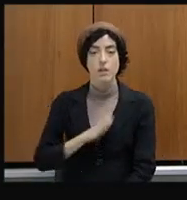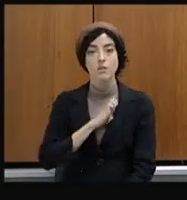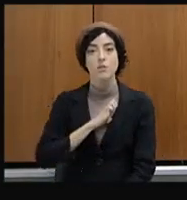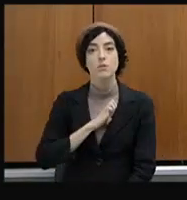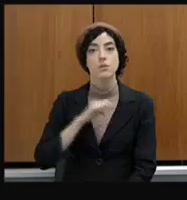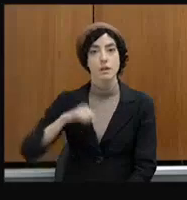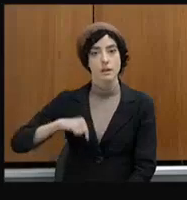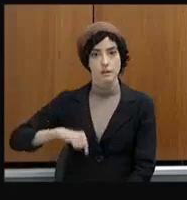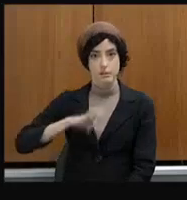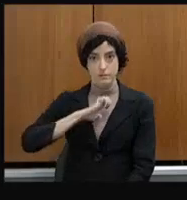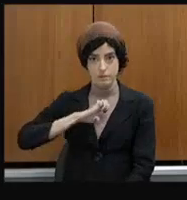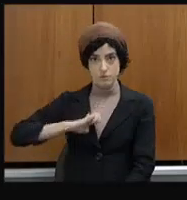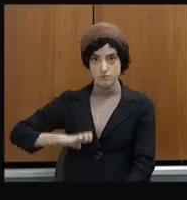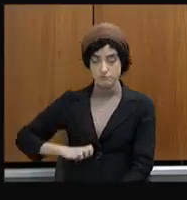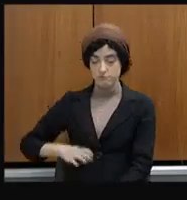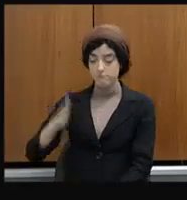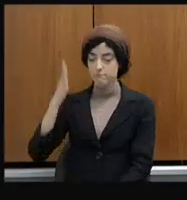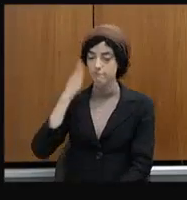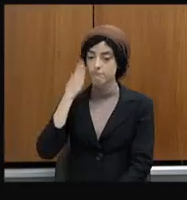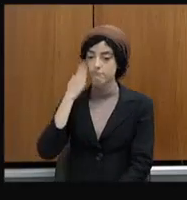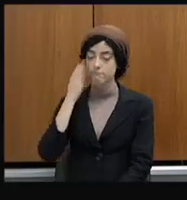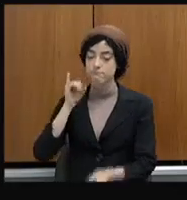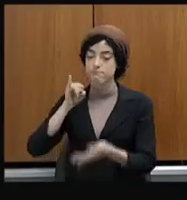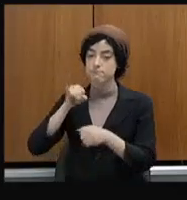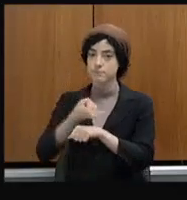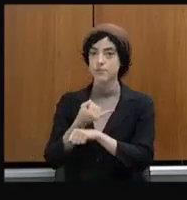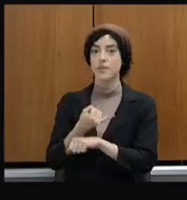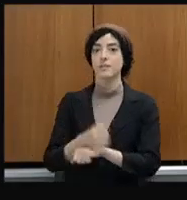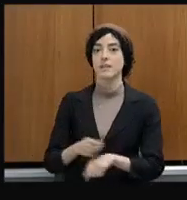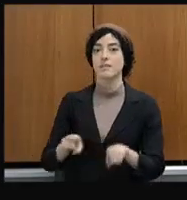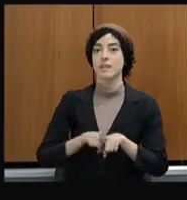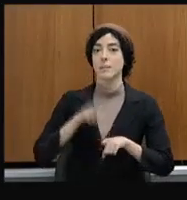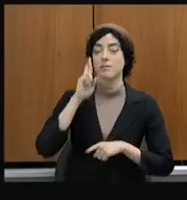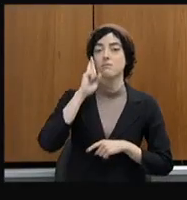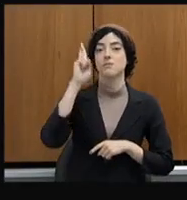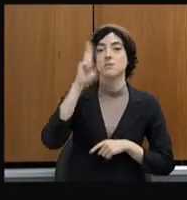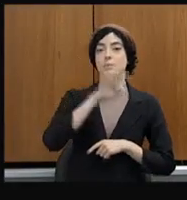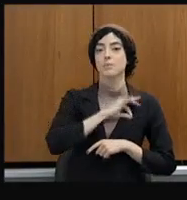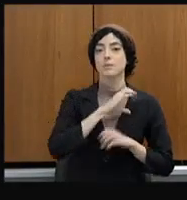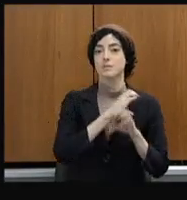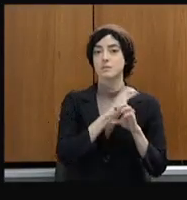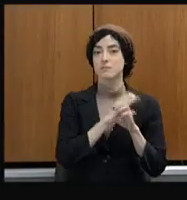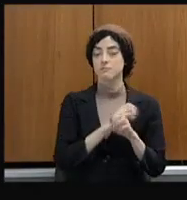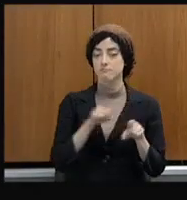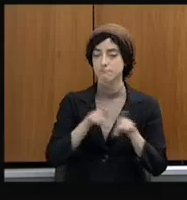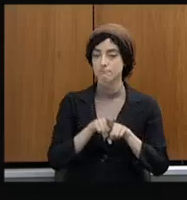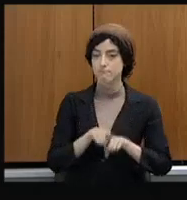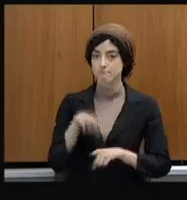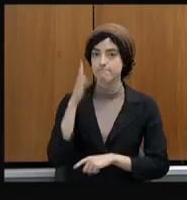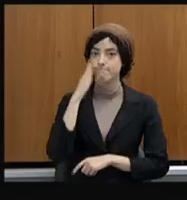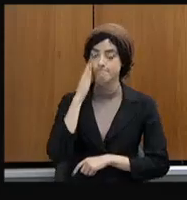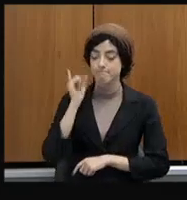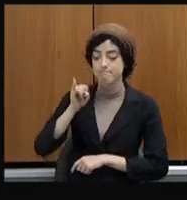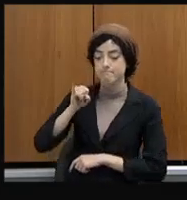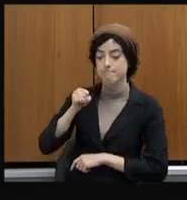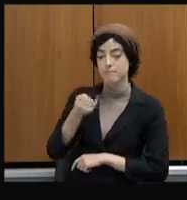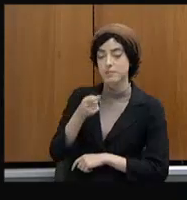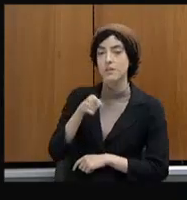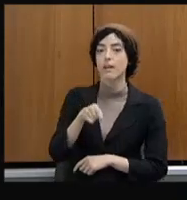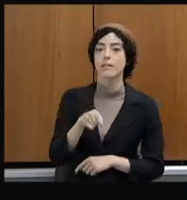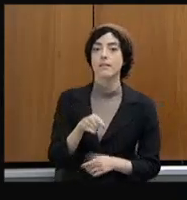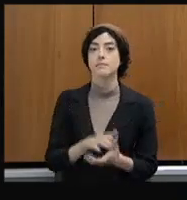chefia da Polícia Civil também, como foi colocado pelo sargento Rodrigues, pelo presidente da comissão, a